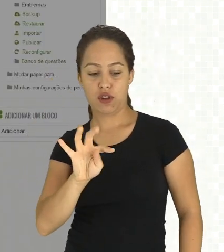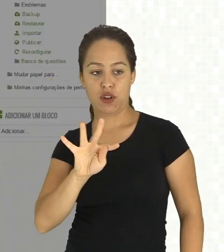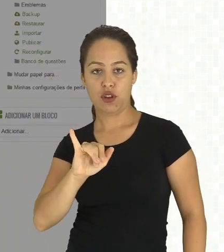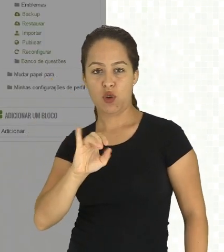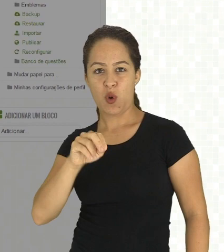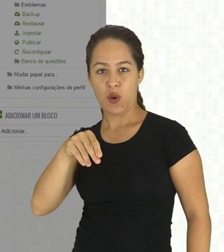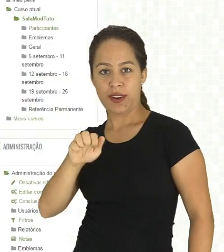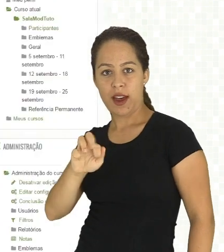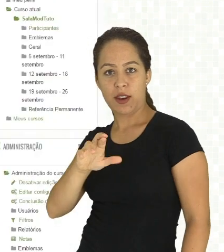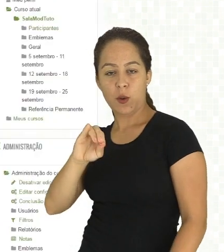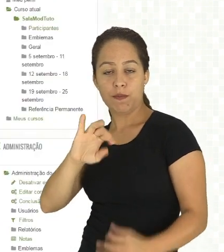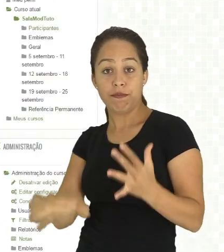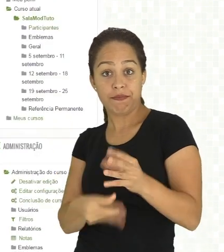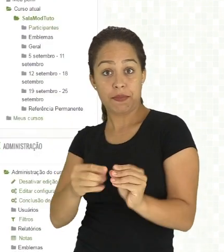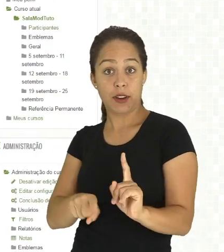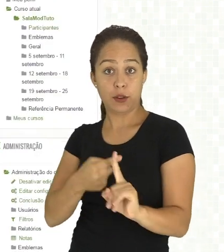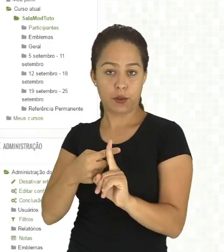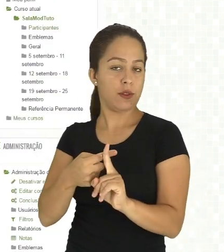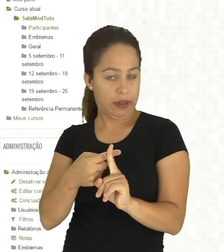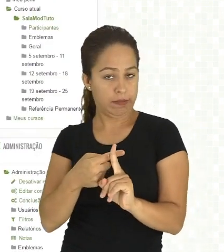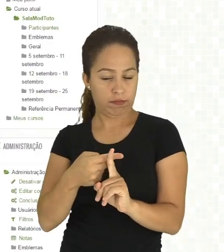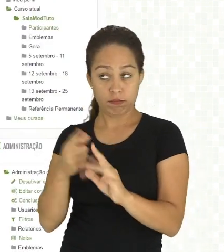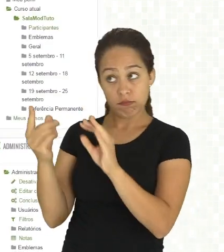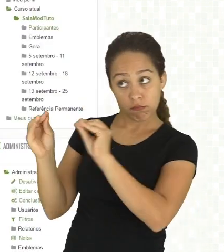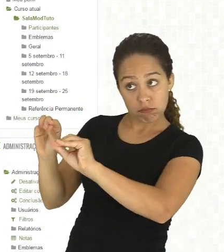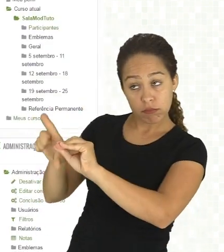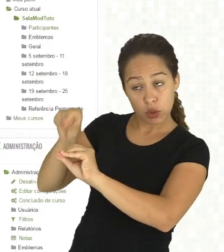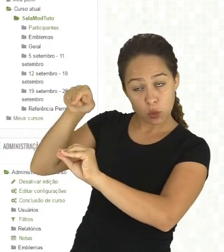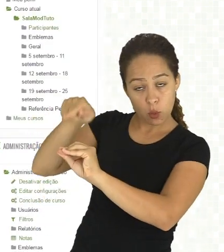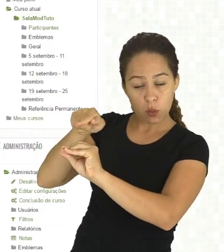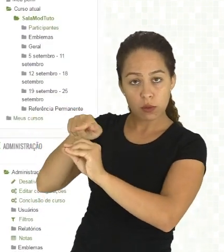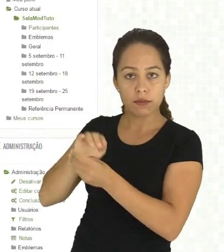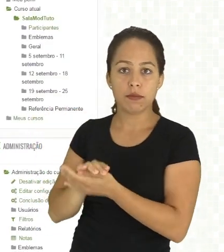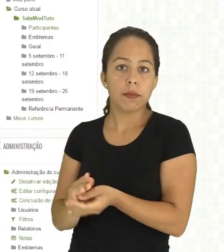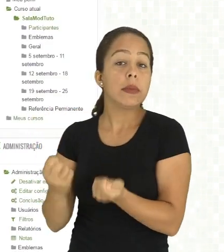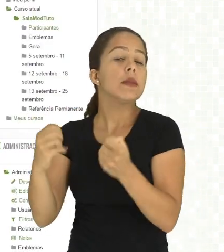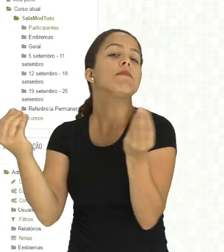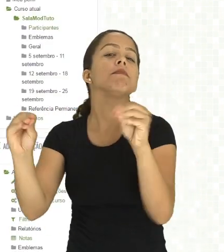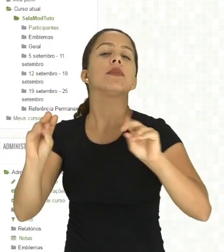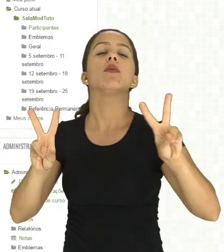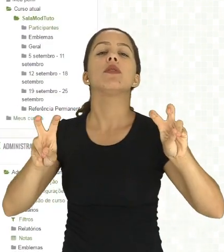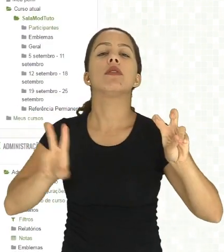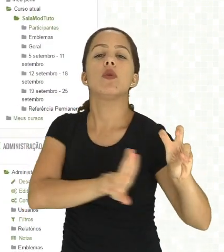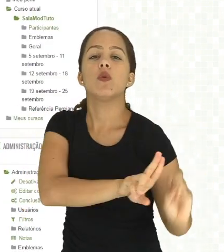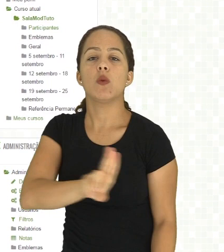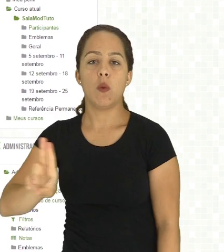adicionar. E a primeira coisa a fazer é incluir um nome para esse questionário.